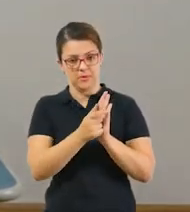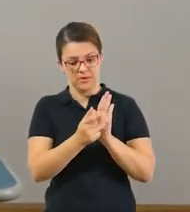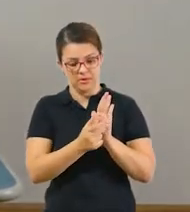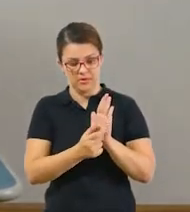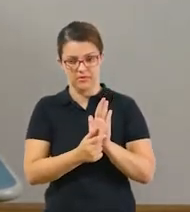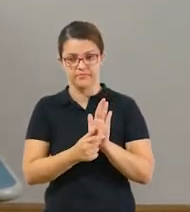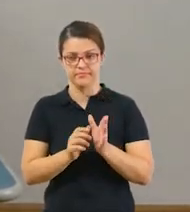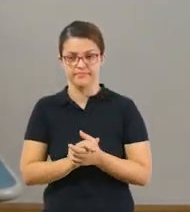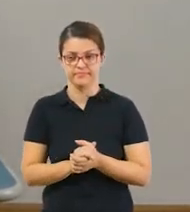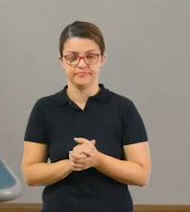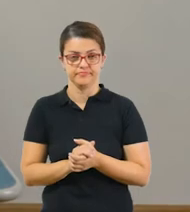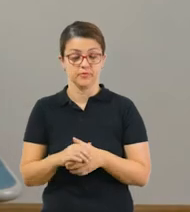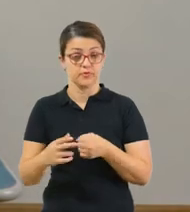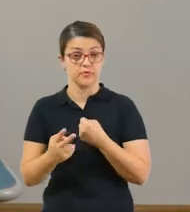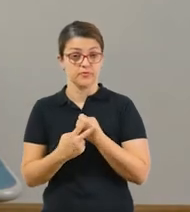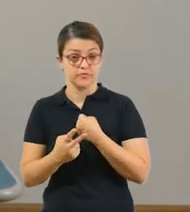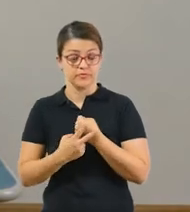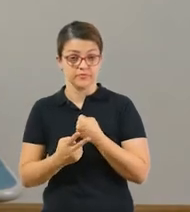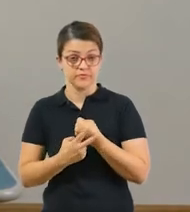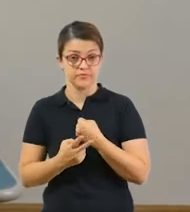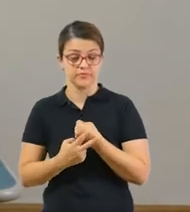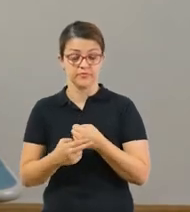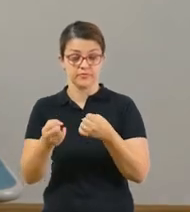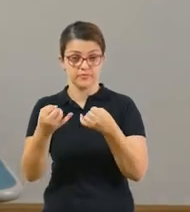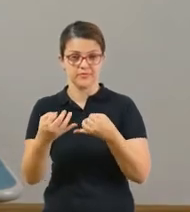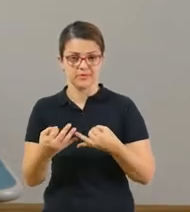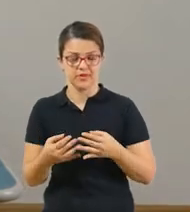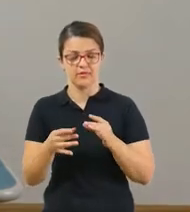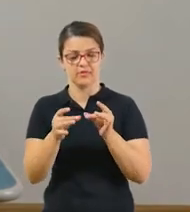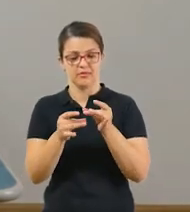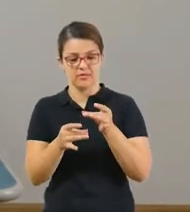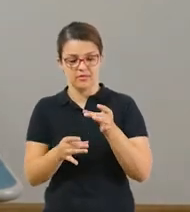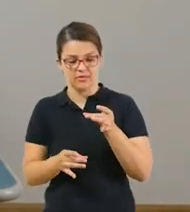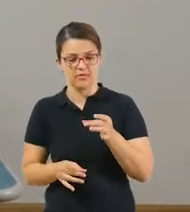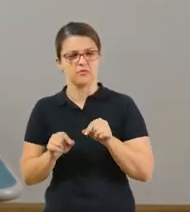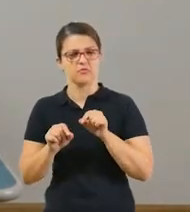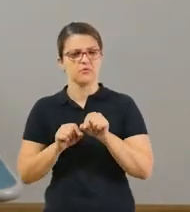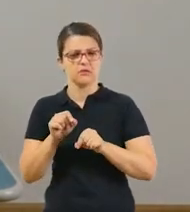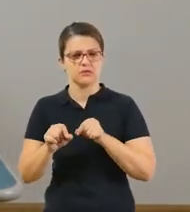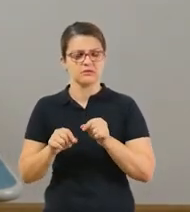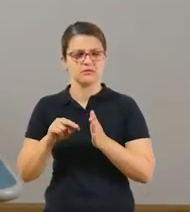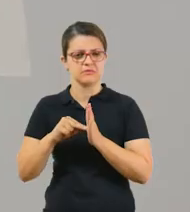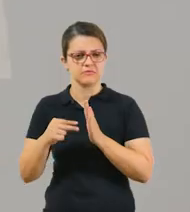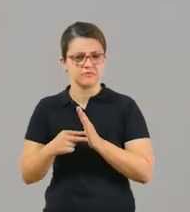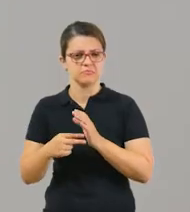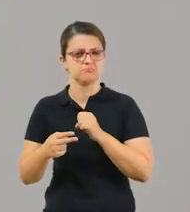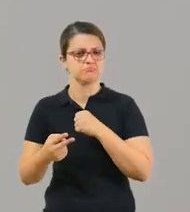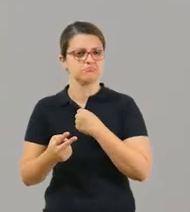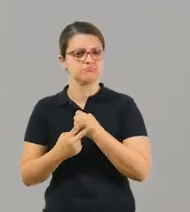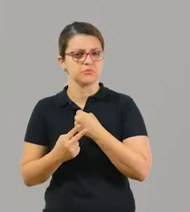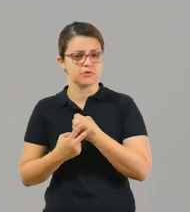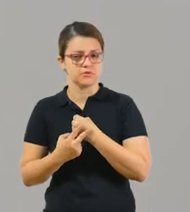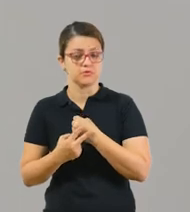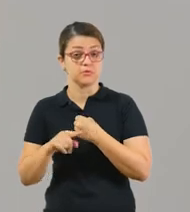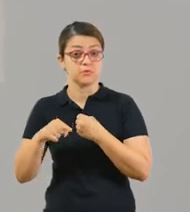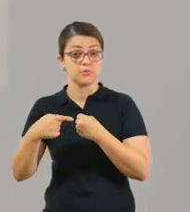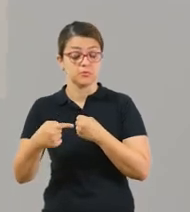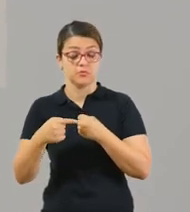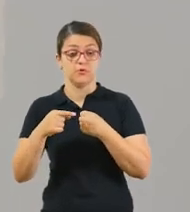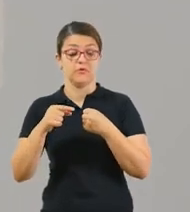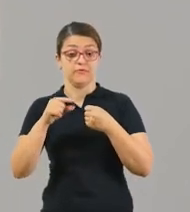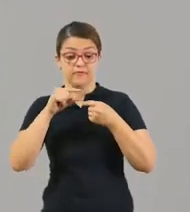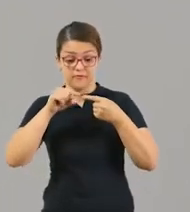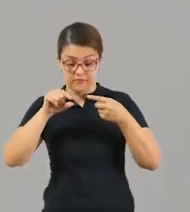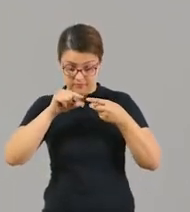verbo. Lá no quadro de rotina vocês vão encontrar a explicação detalhada sobre o que é verbo. E depois quatro